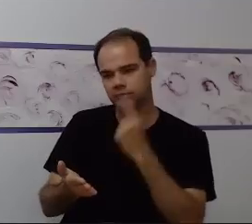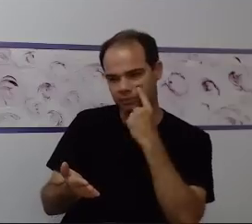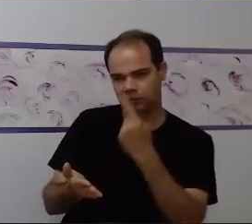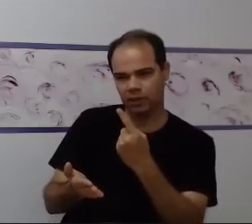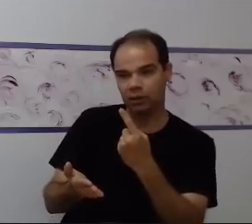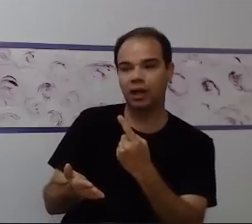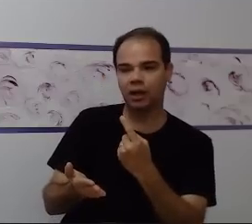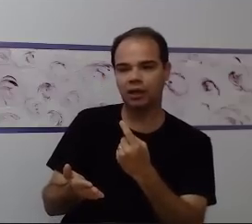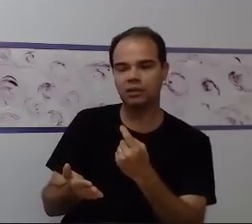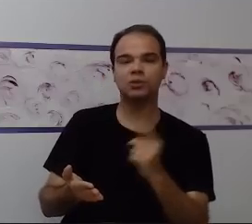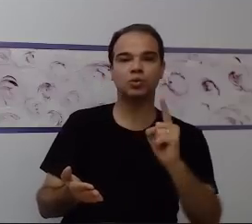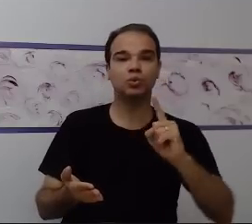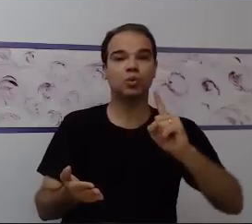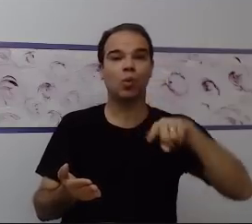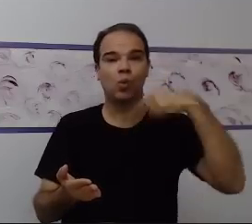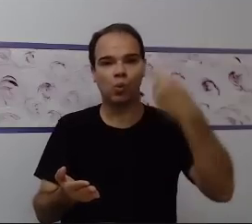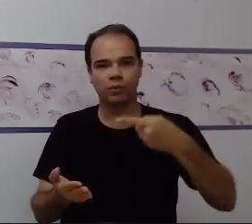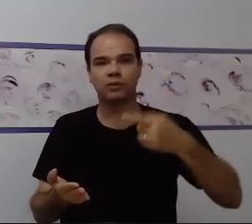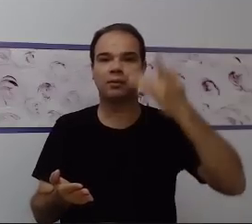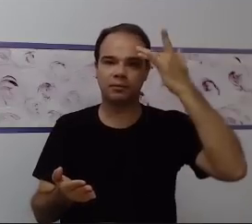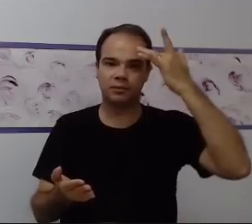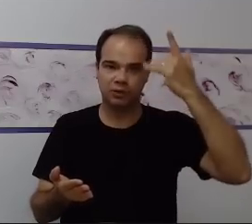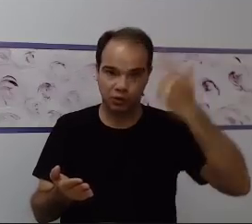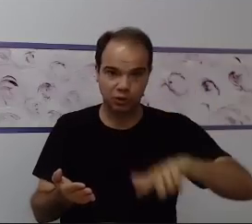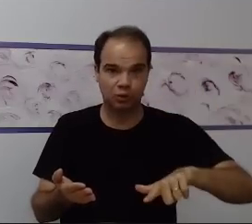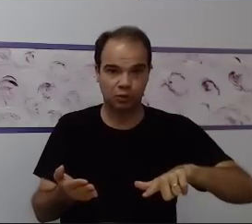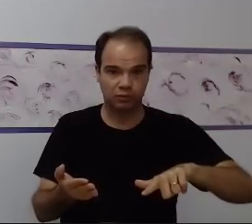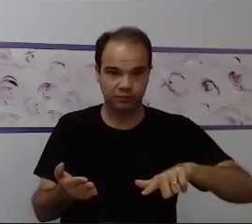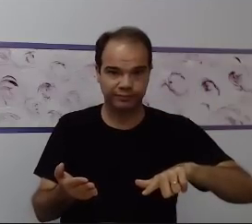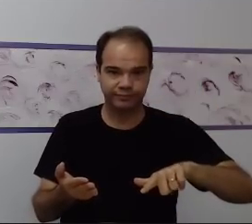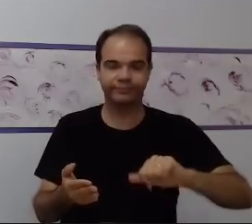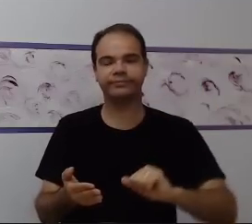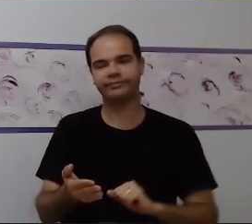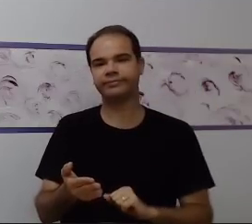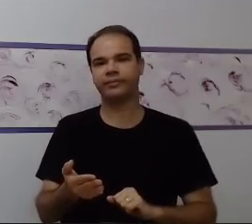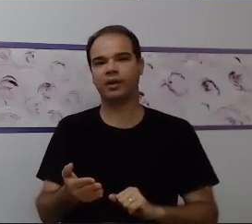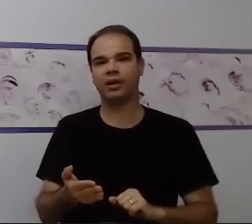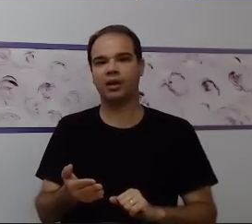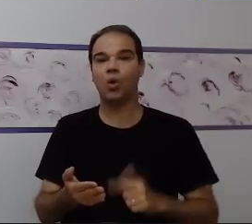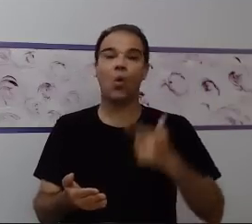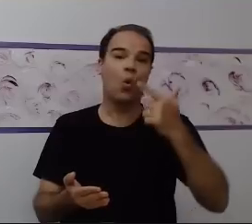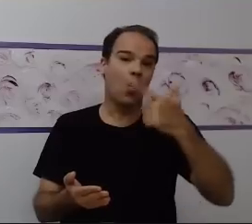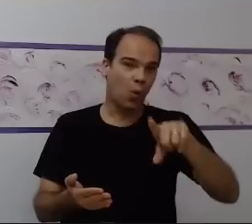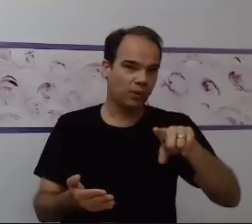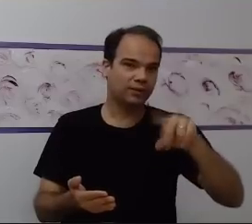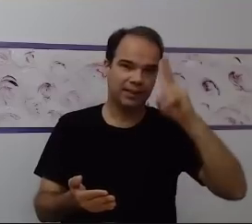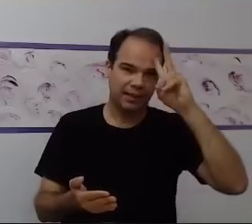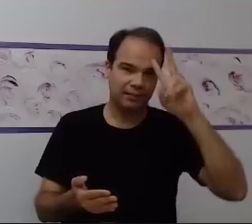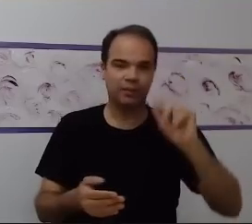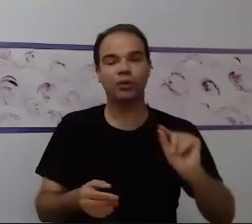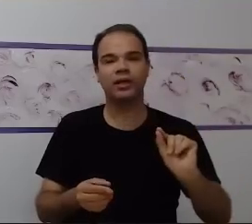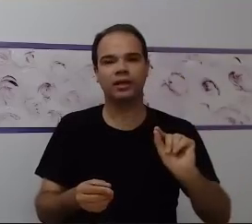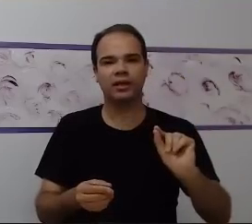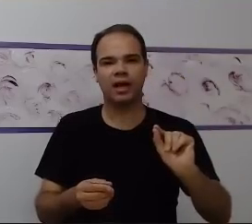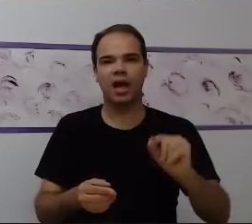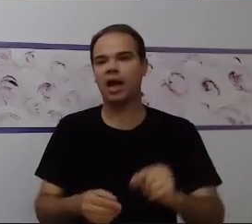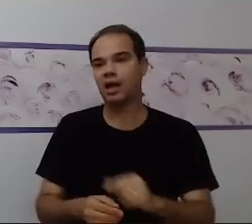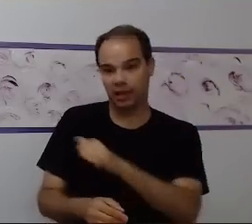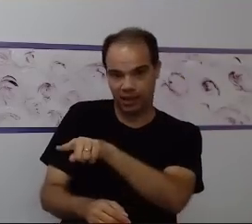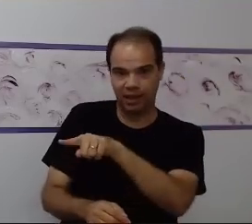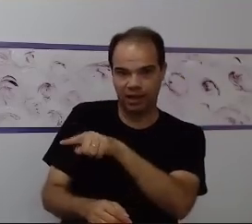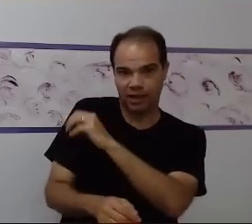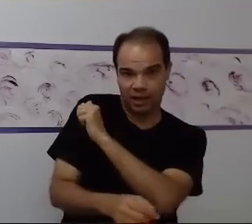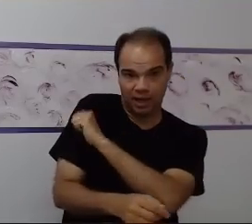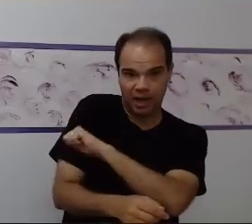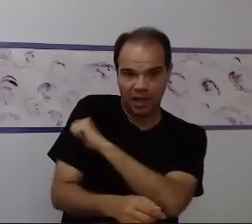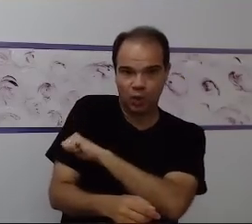é importante lembrar, que esse aluno é da escola. Esse aluno não é do professor mediador. Isso é muito importante lembrar, pessoal. É